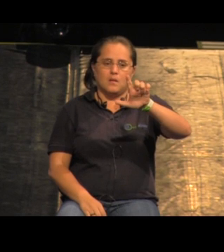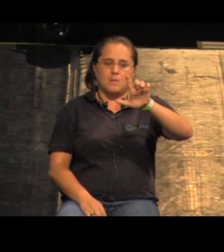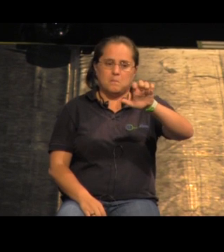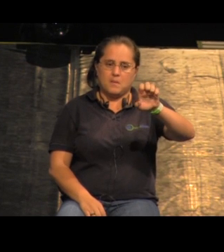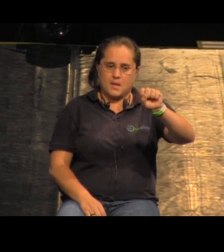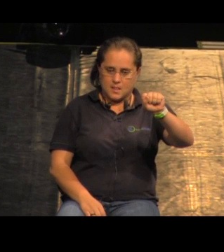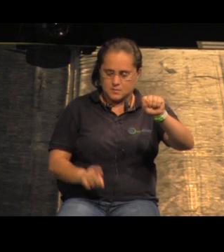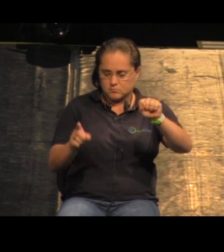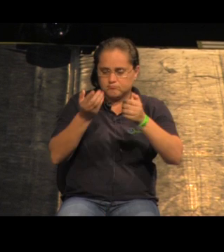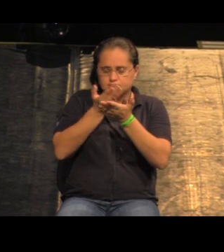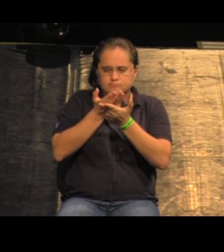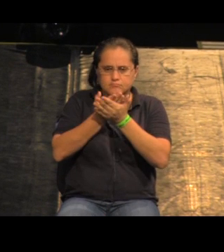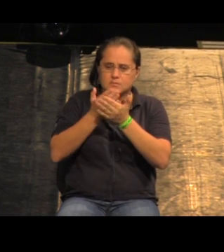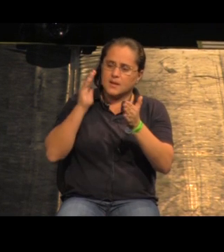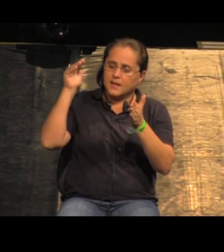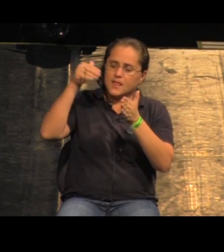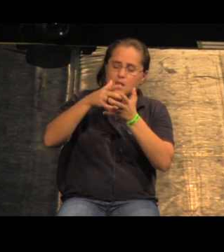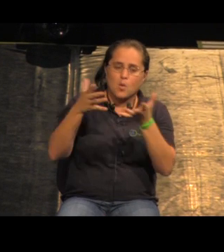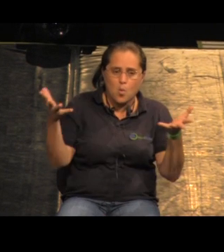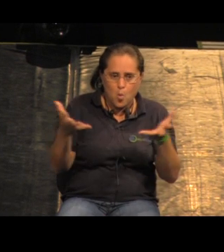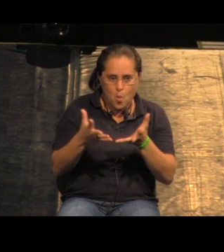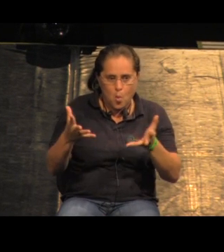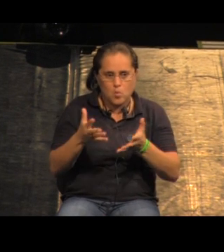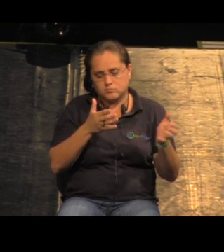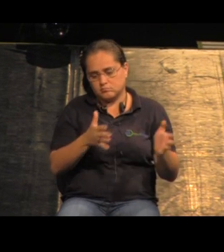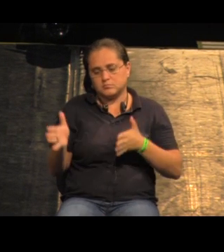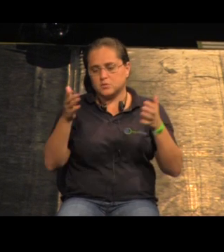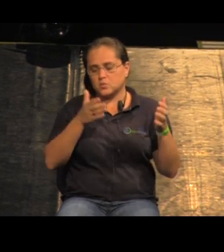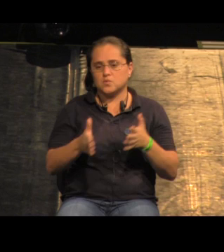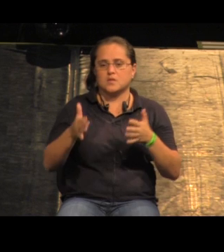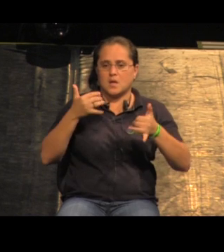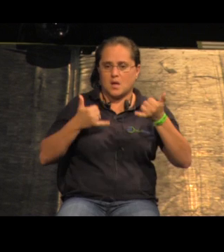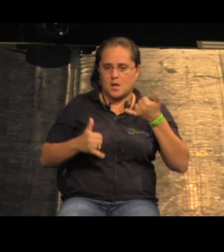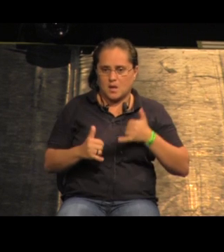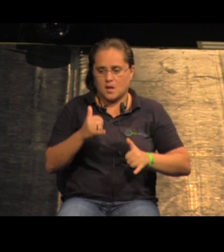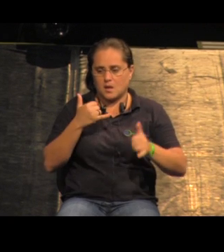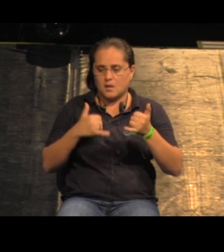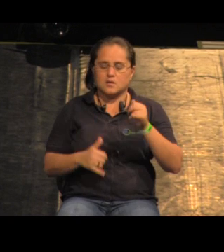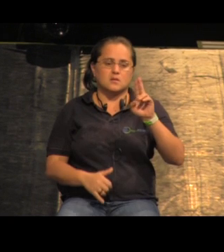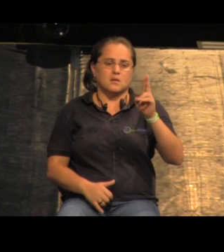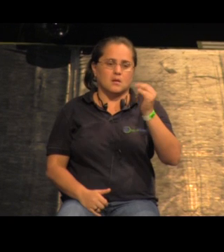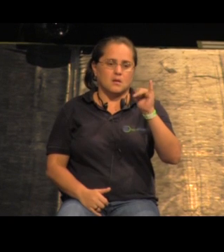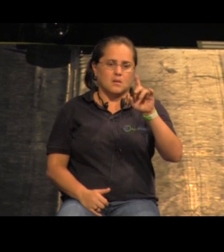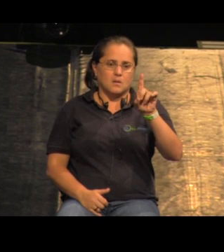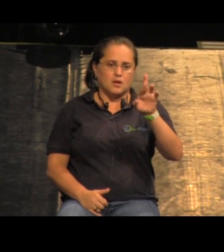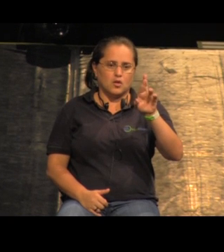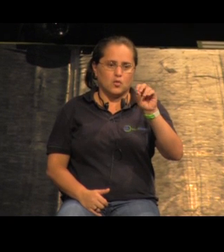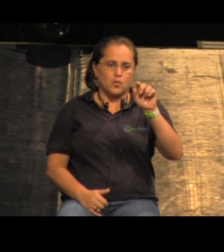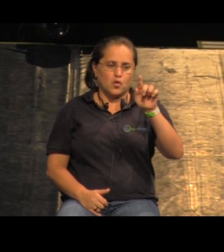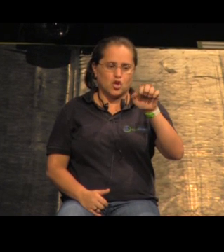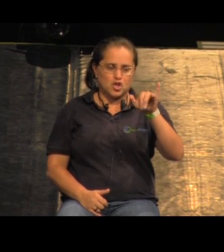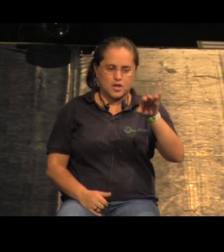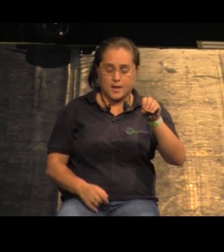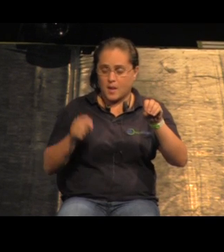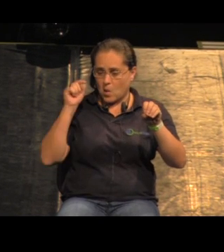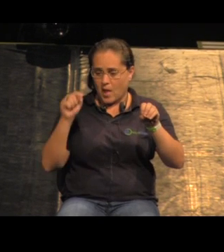até hoje a geração de energia a partir do hidrogênio produzido por algas marinhas. É